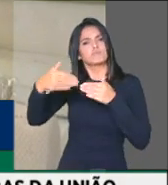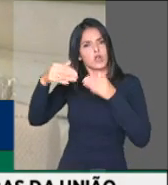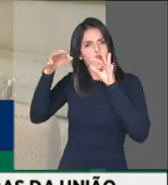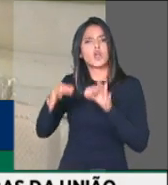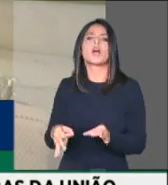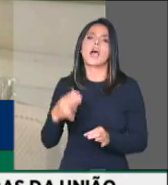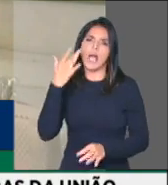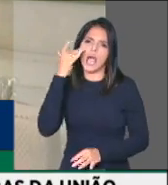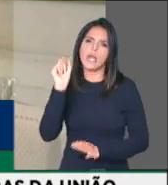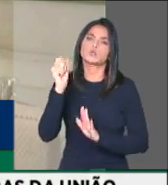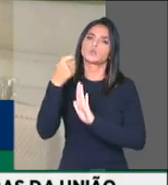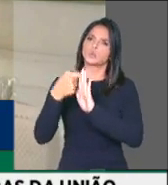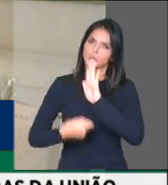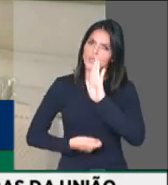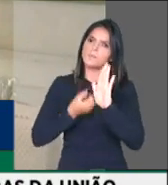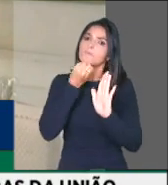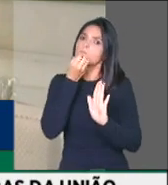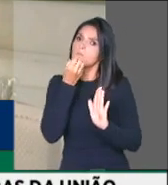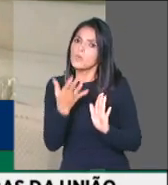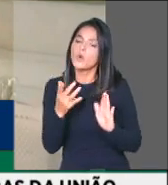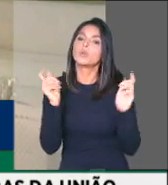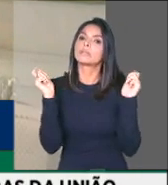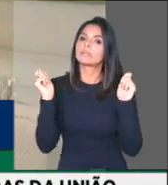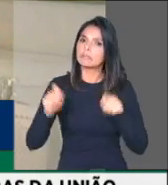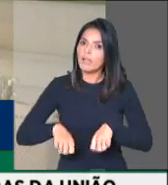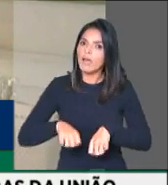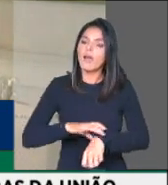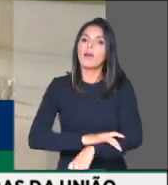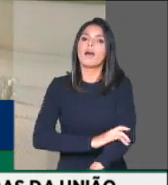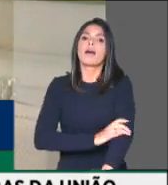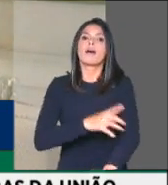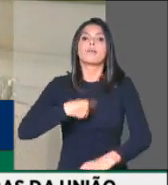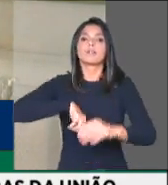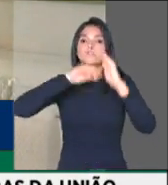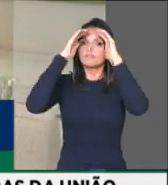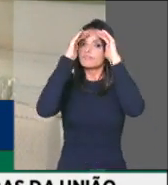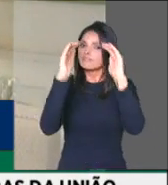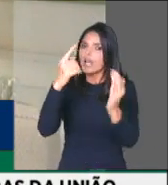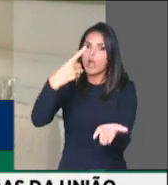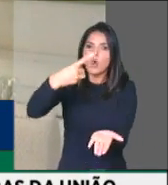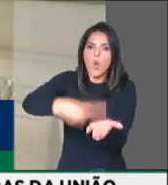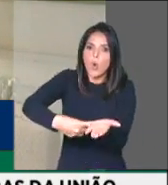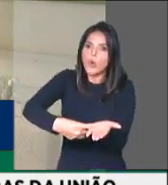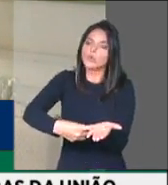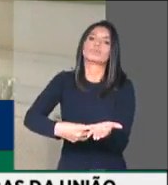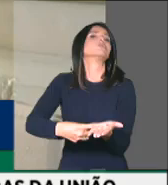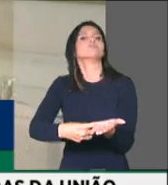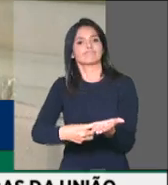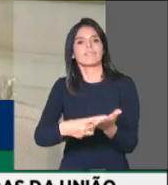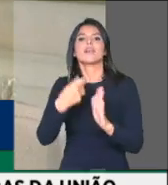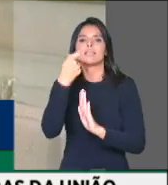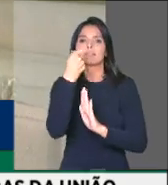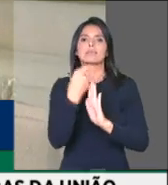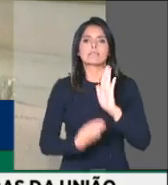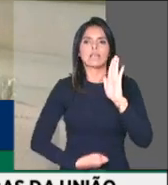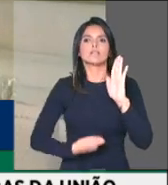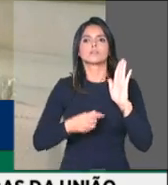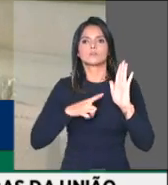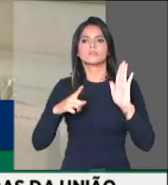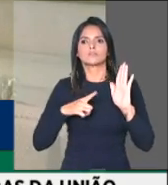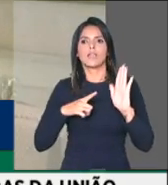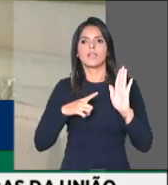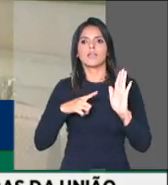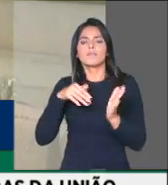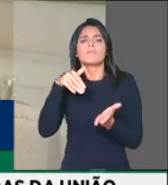construir um texto também para que nós possamos respeitar o acordo costurado nessa casa, um texto em que haja um mínimo de